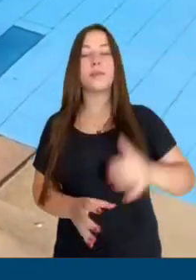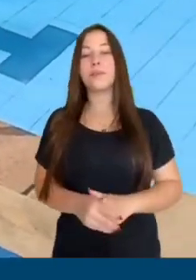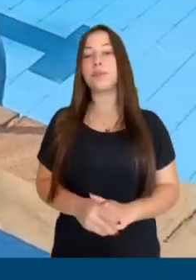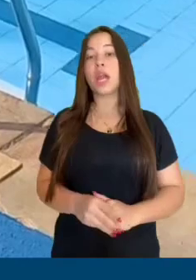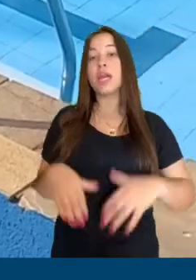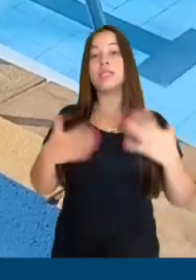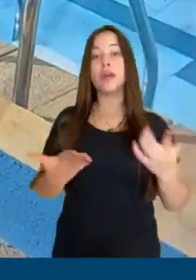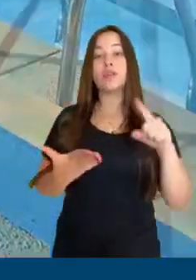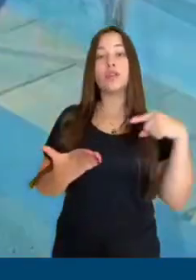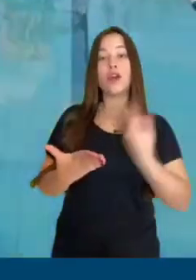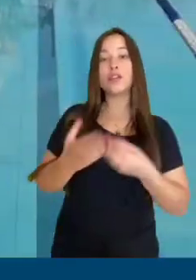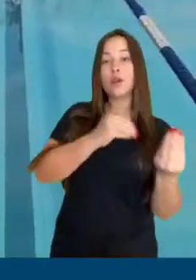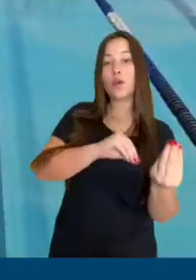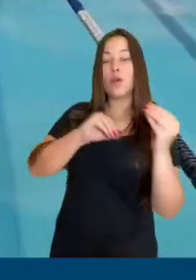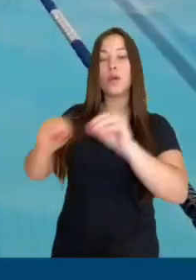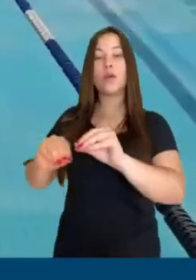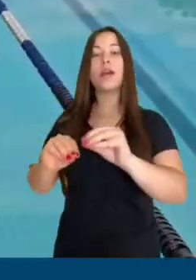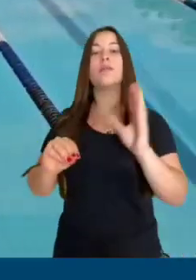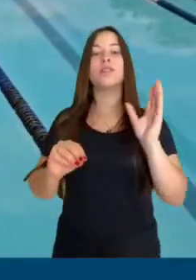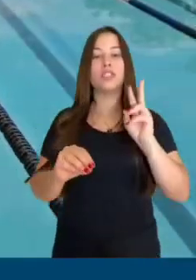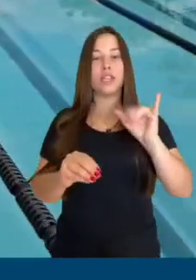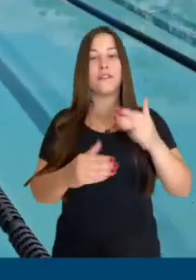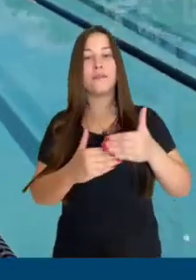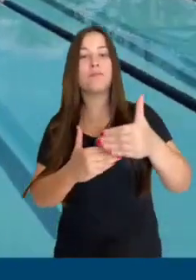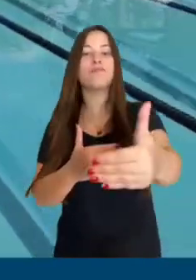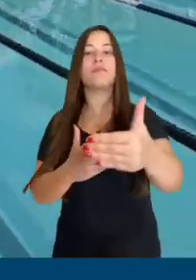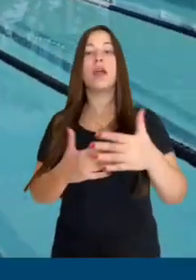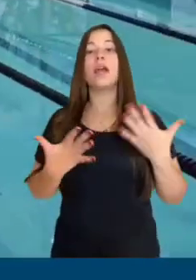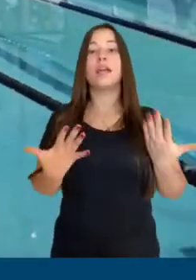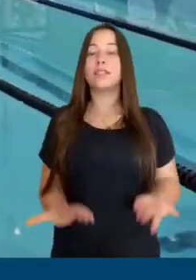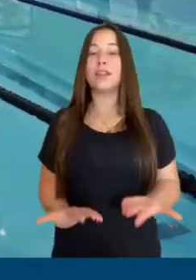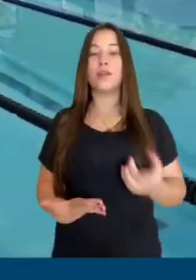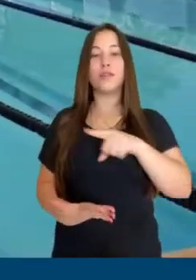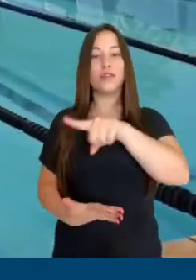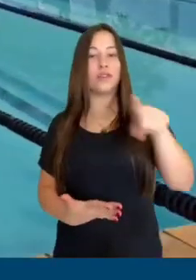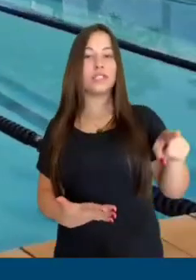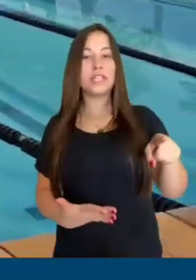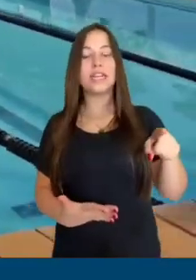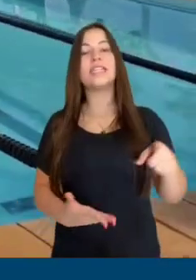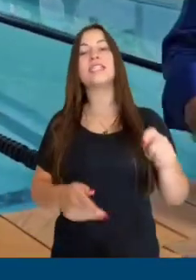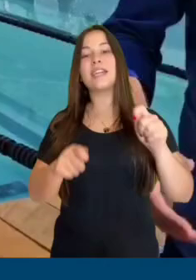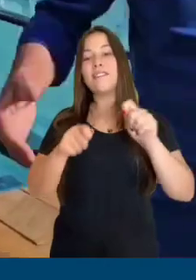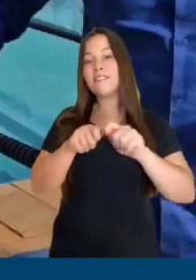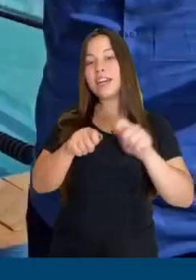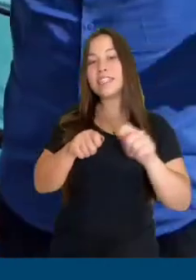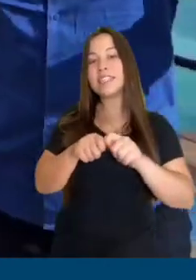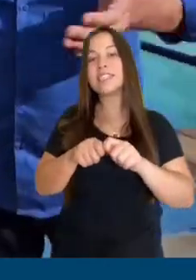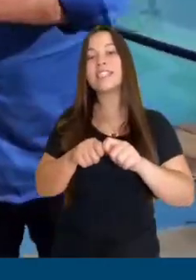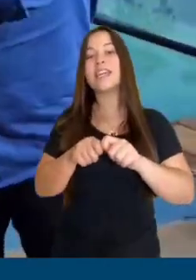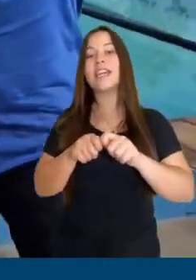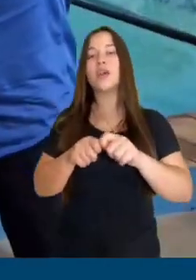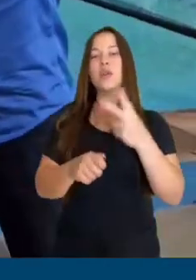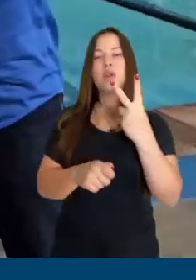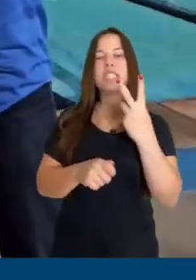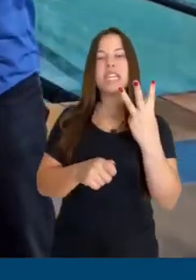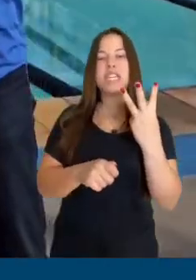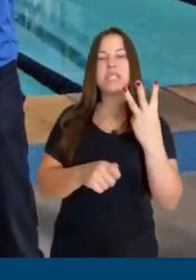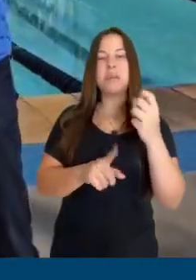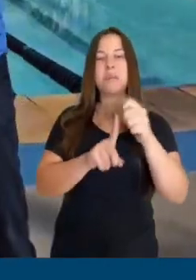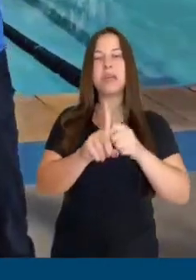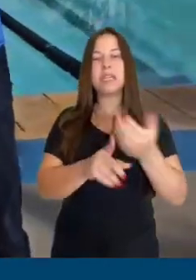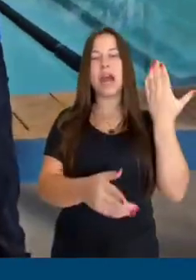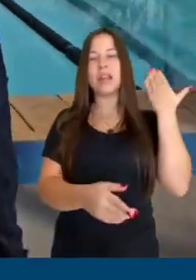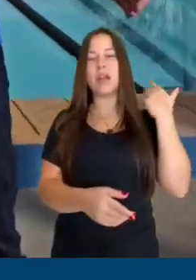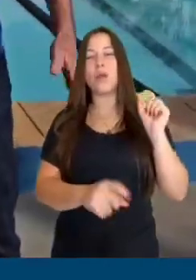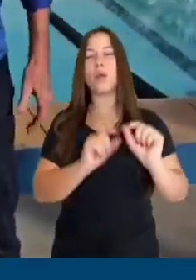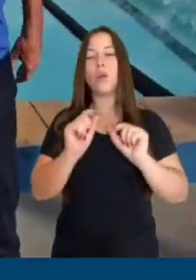exercícios. Não colocamos agora, mas ela será feita logo na sequência. Então, vocês que faziam aqui há dois ou três